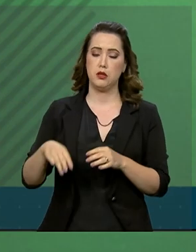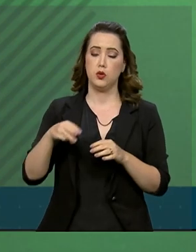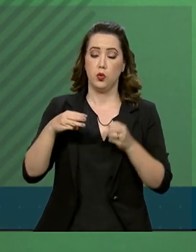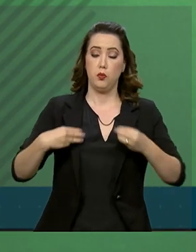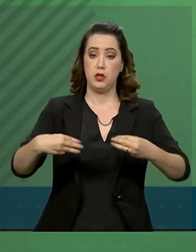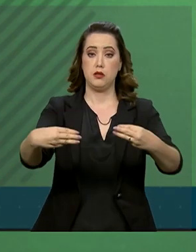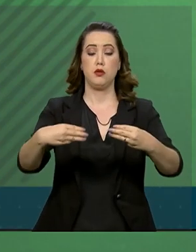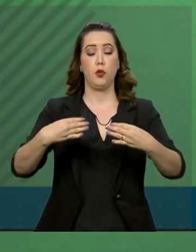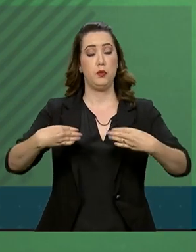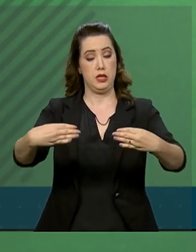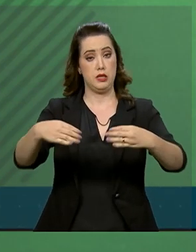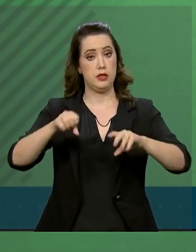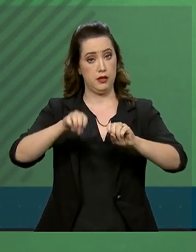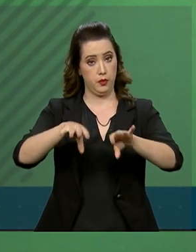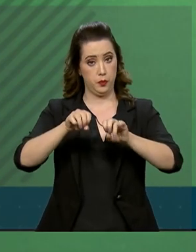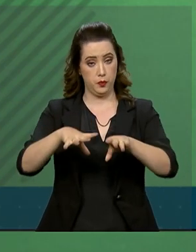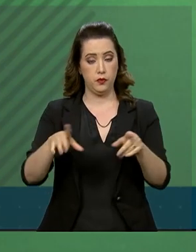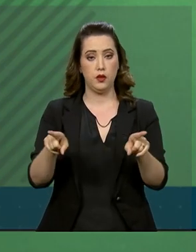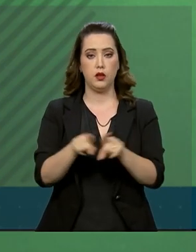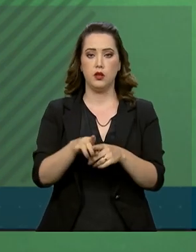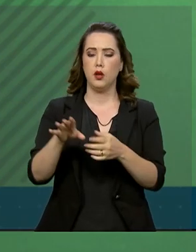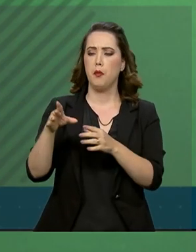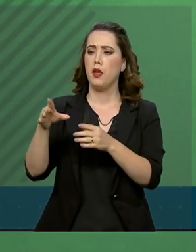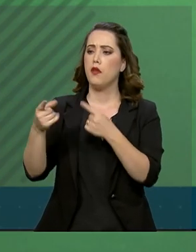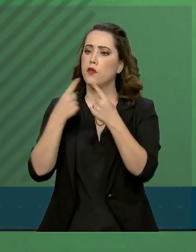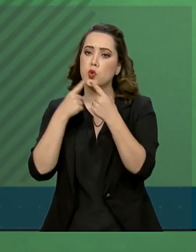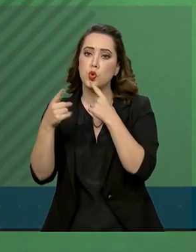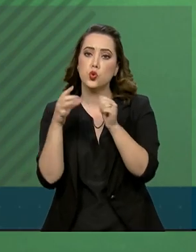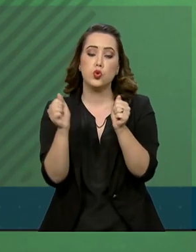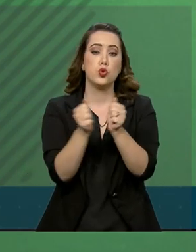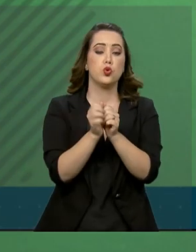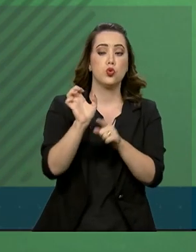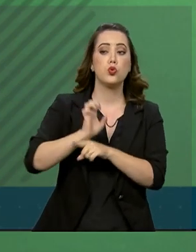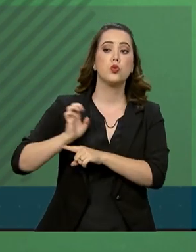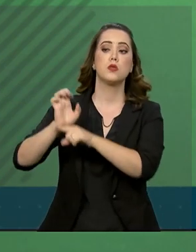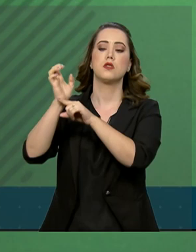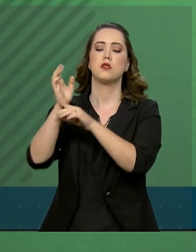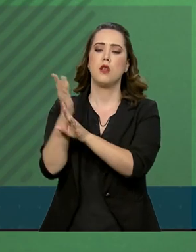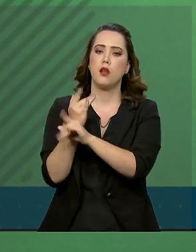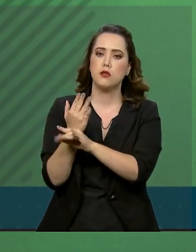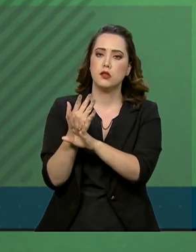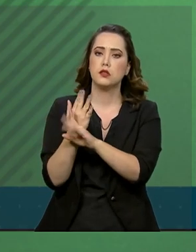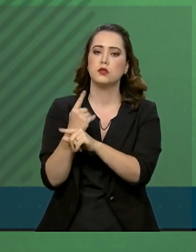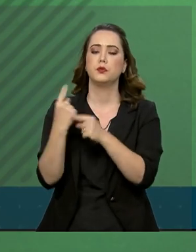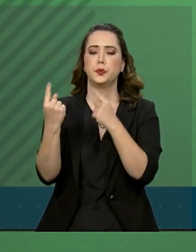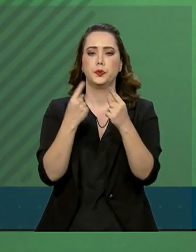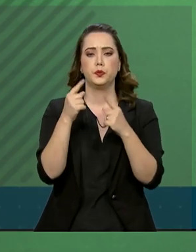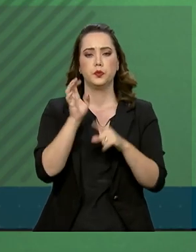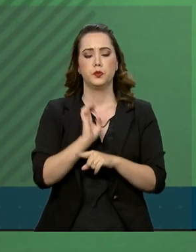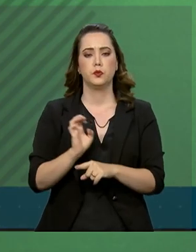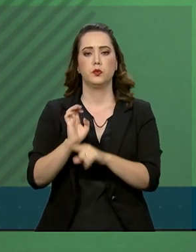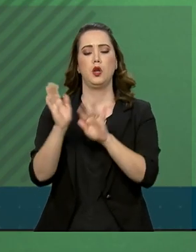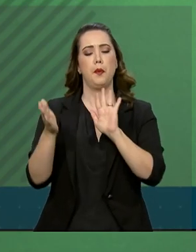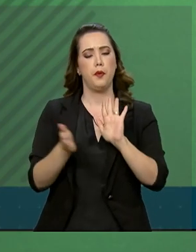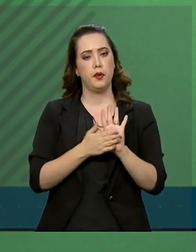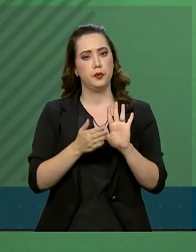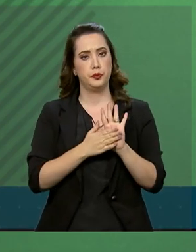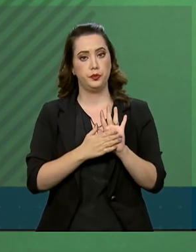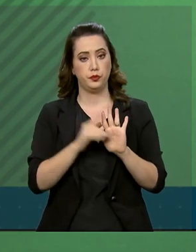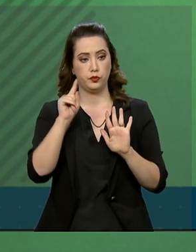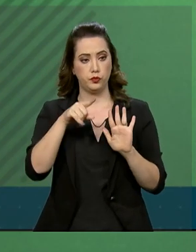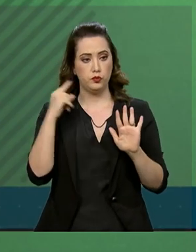discutido com secretários estaduais e municipais de educação. A proposta